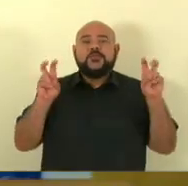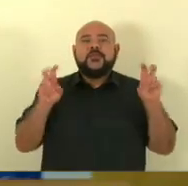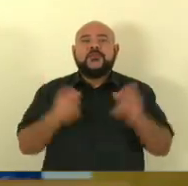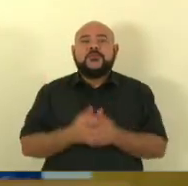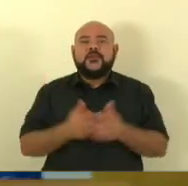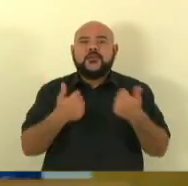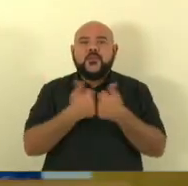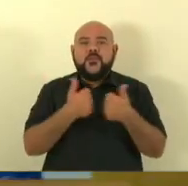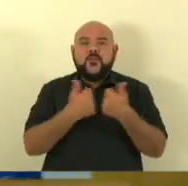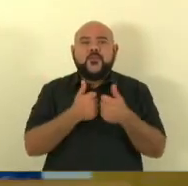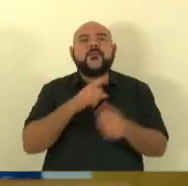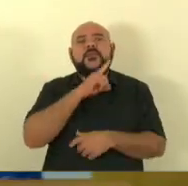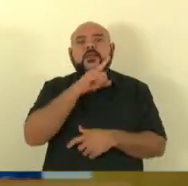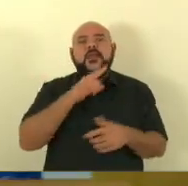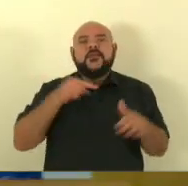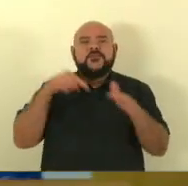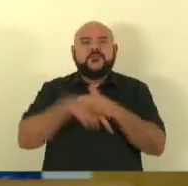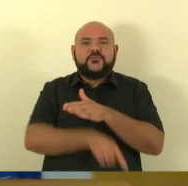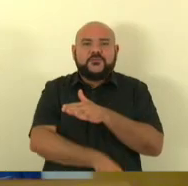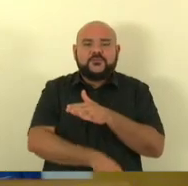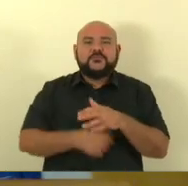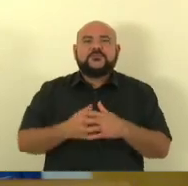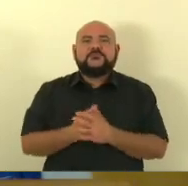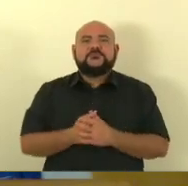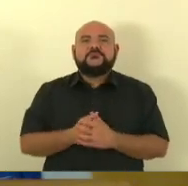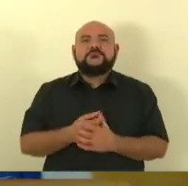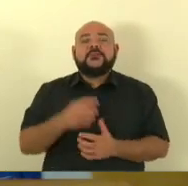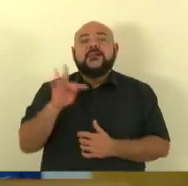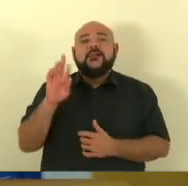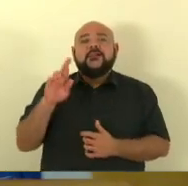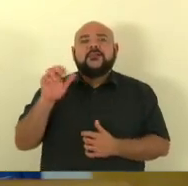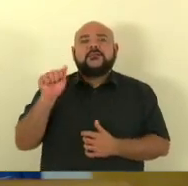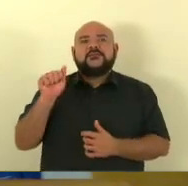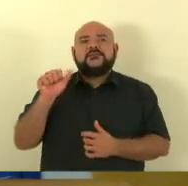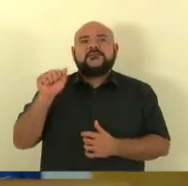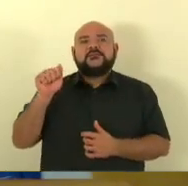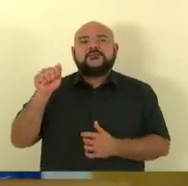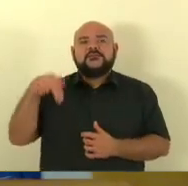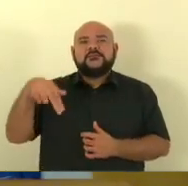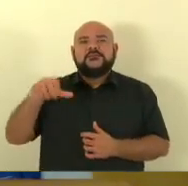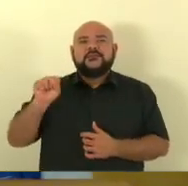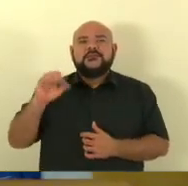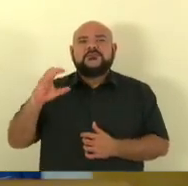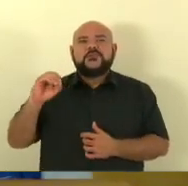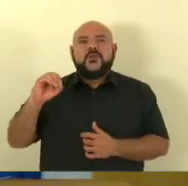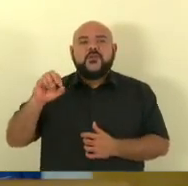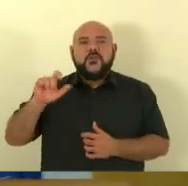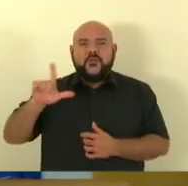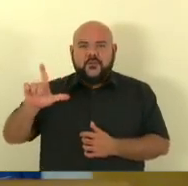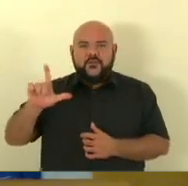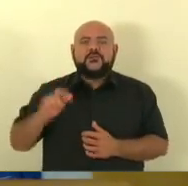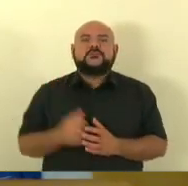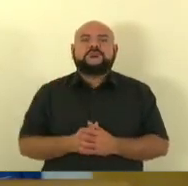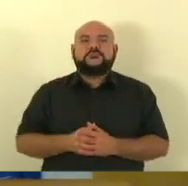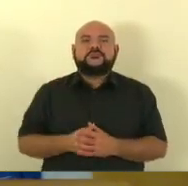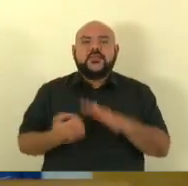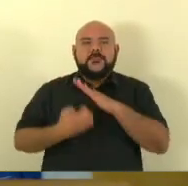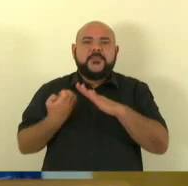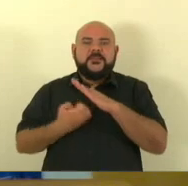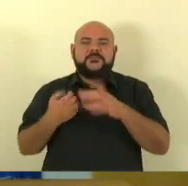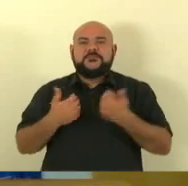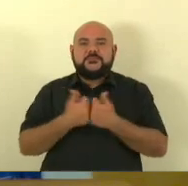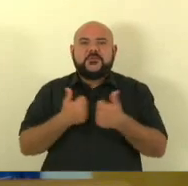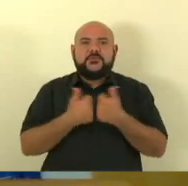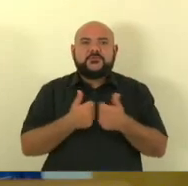Fundão que quem levou o Transcol de Fundão há 60 anos que eles pediam foi o deputado José Esmeraldo mas em se